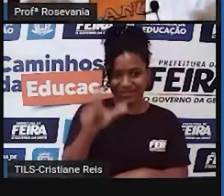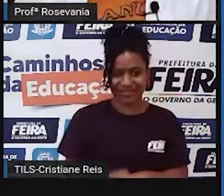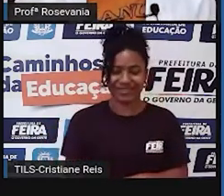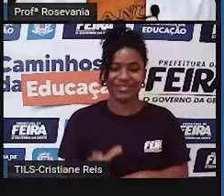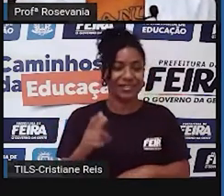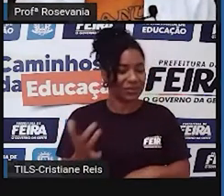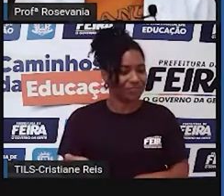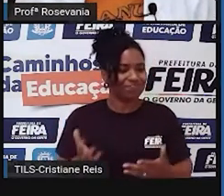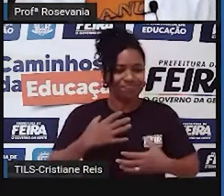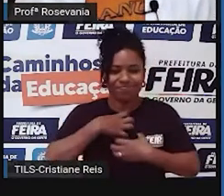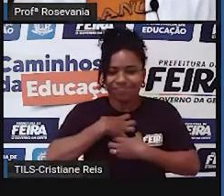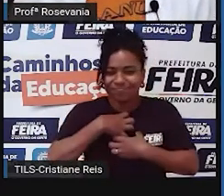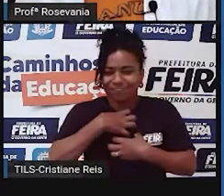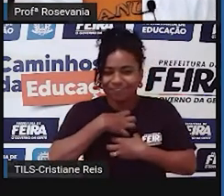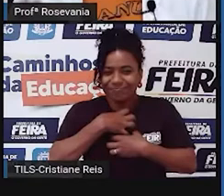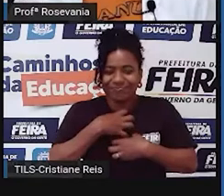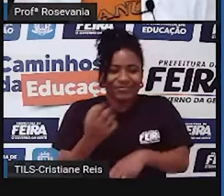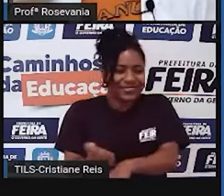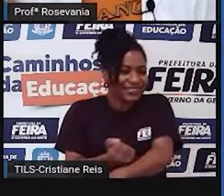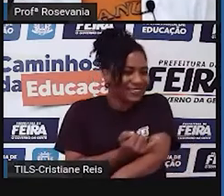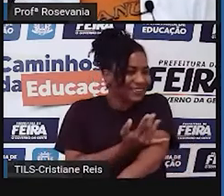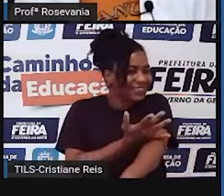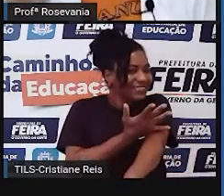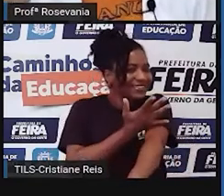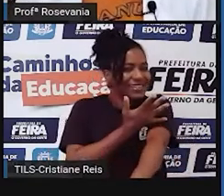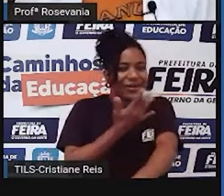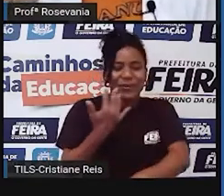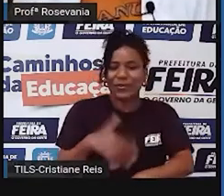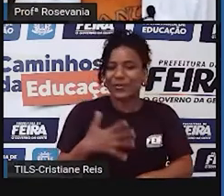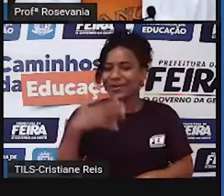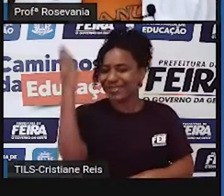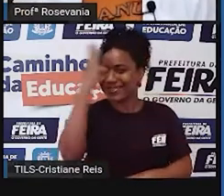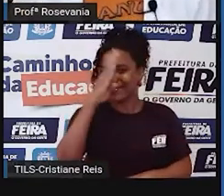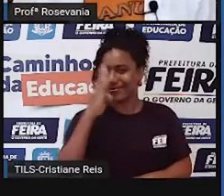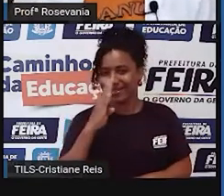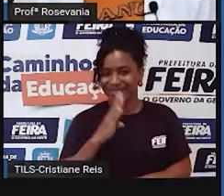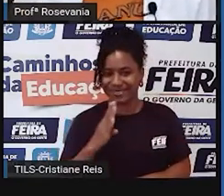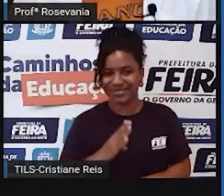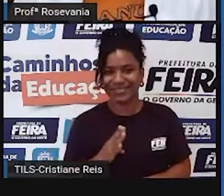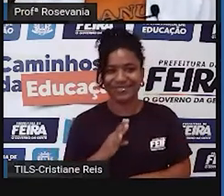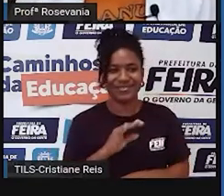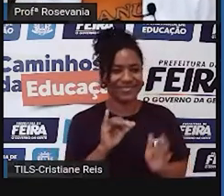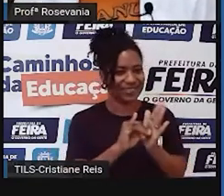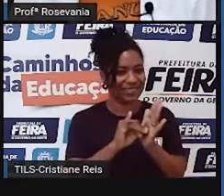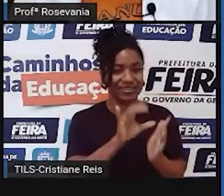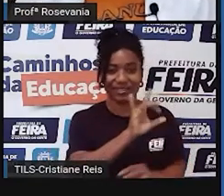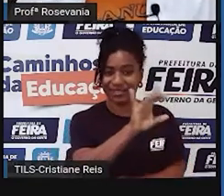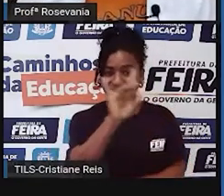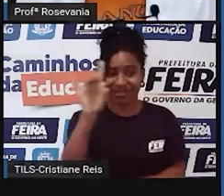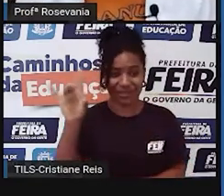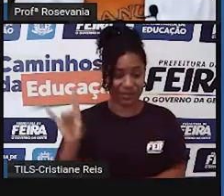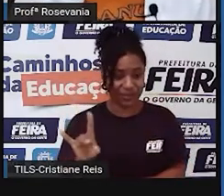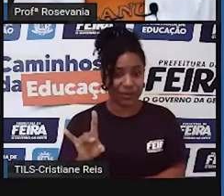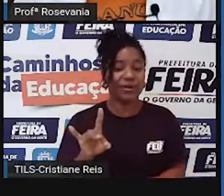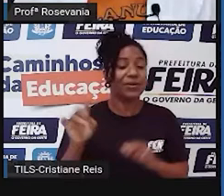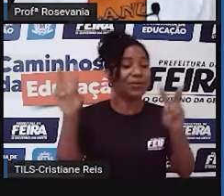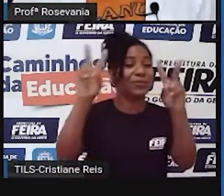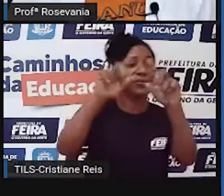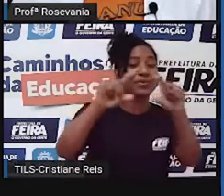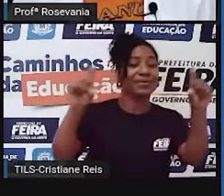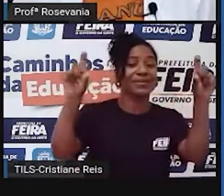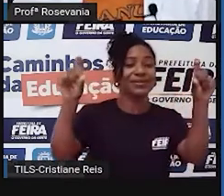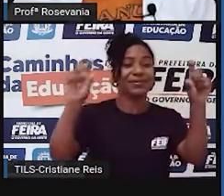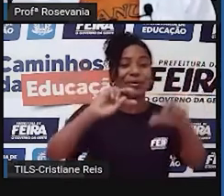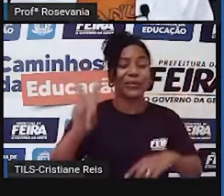por todos os poros. Essa coisa que faz o brasileiro ser brasileiro. Nós vamos falar, né, sobre a cultura do Nordeste